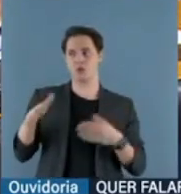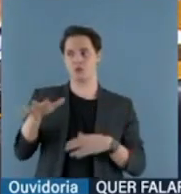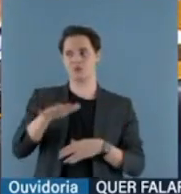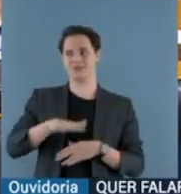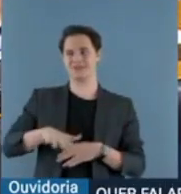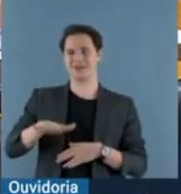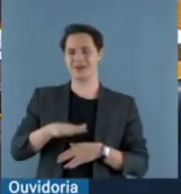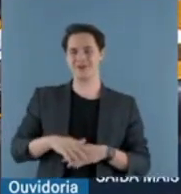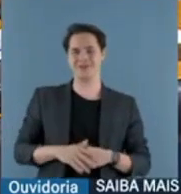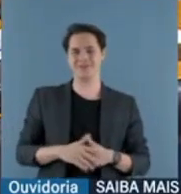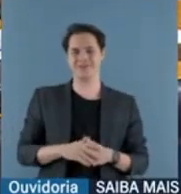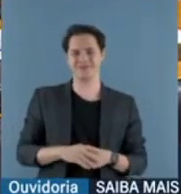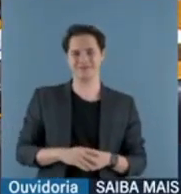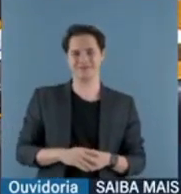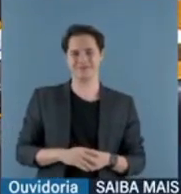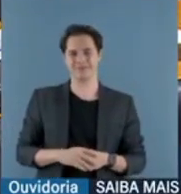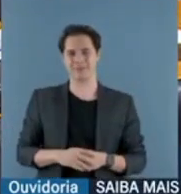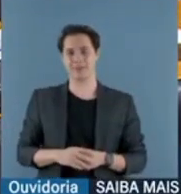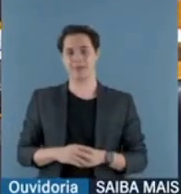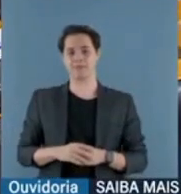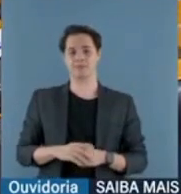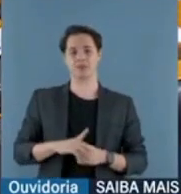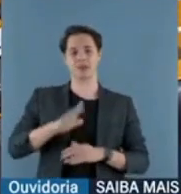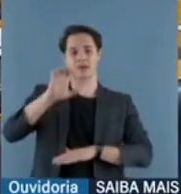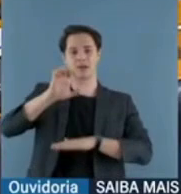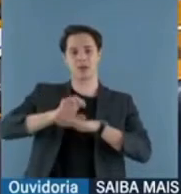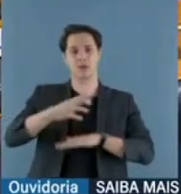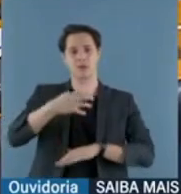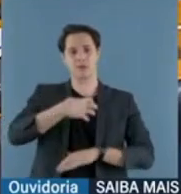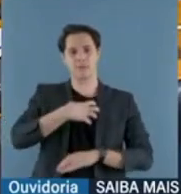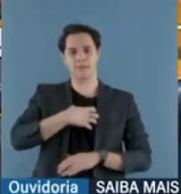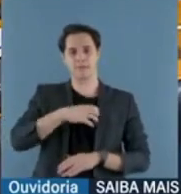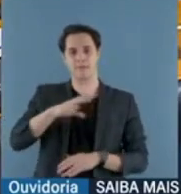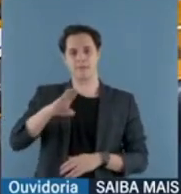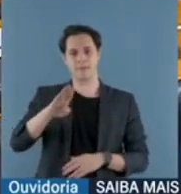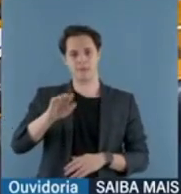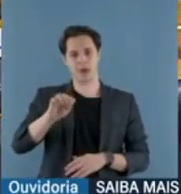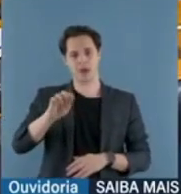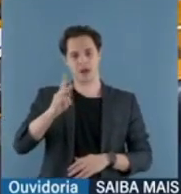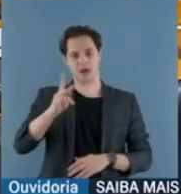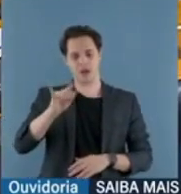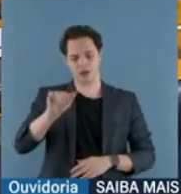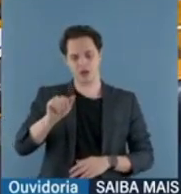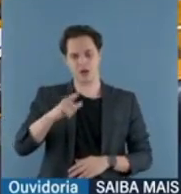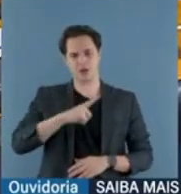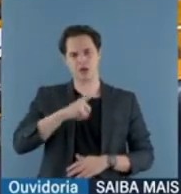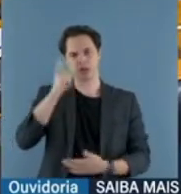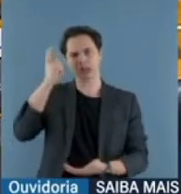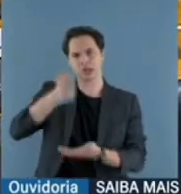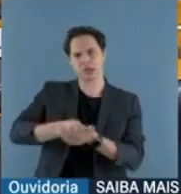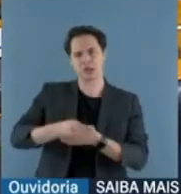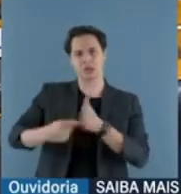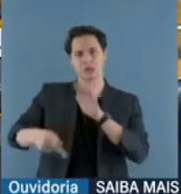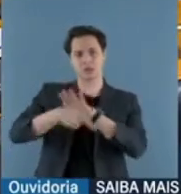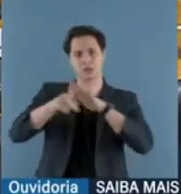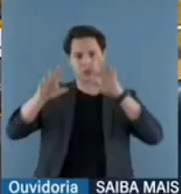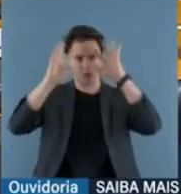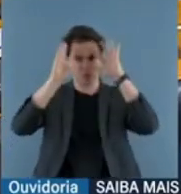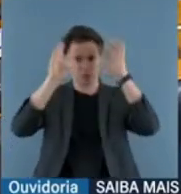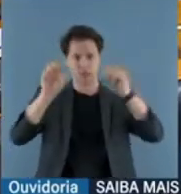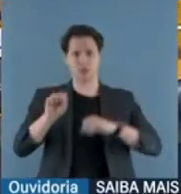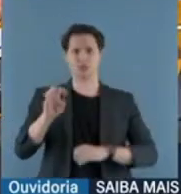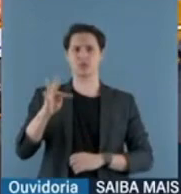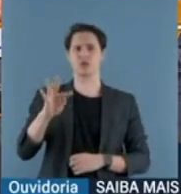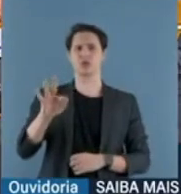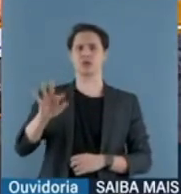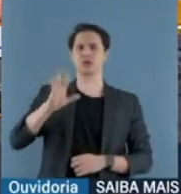Procuradoria-Geral do Estado da Bahia, onde uma decisão foi proferida pelo Supremo Tribunal Federal